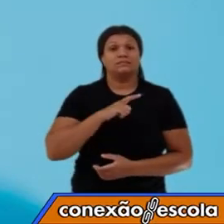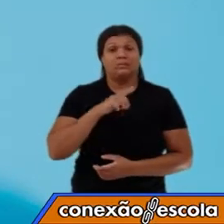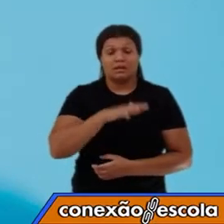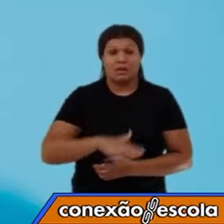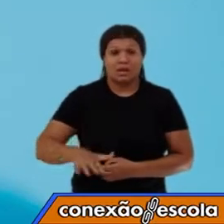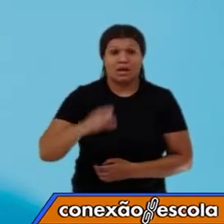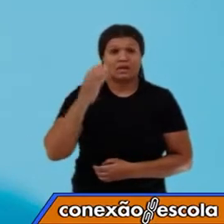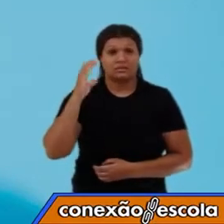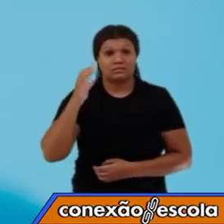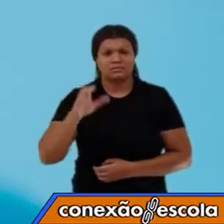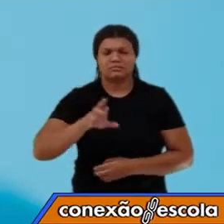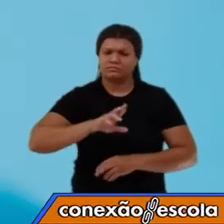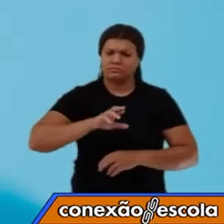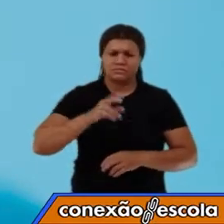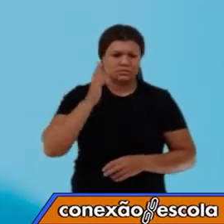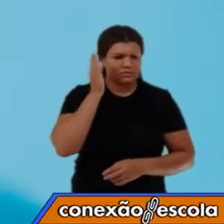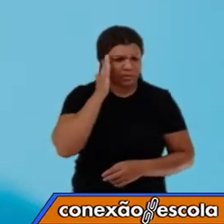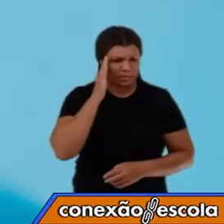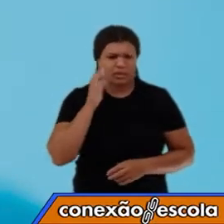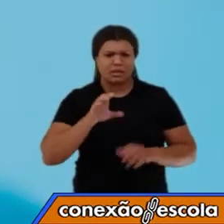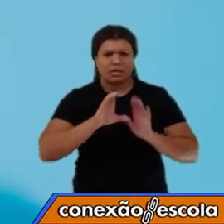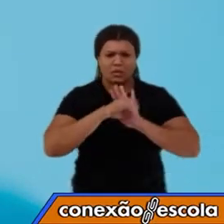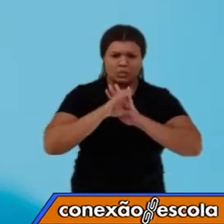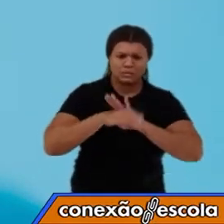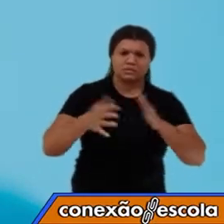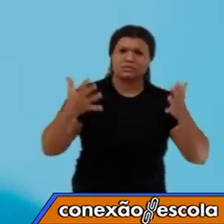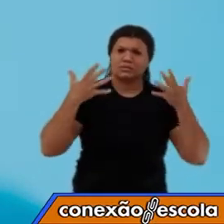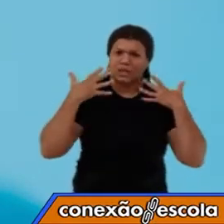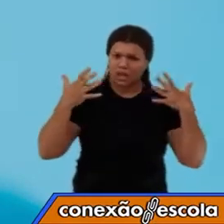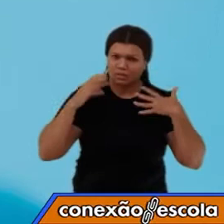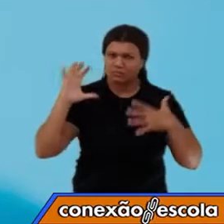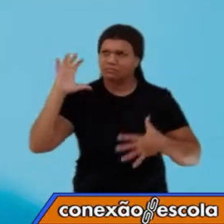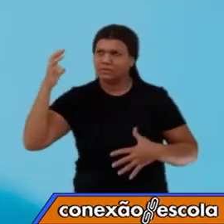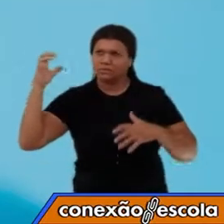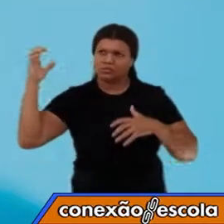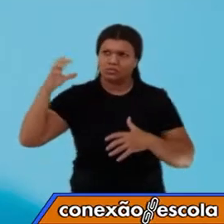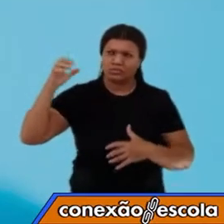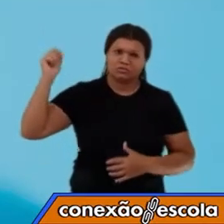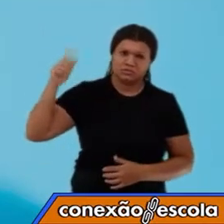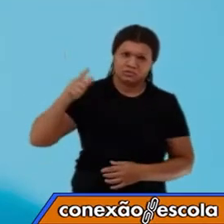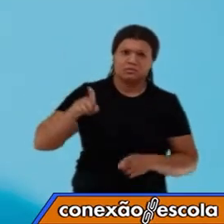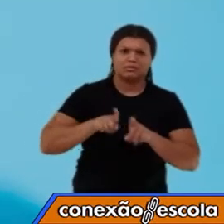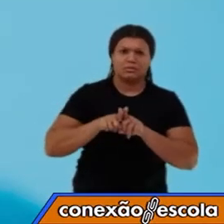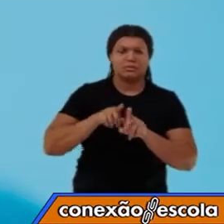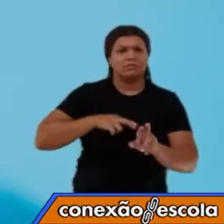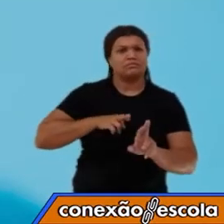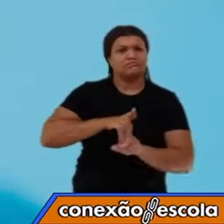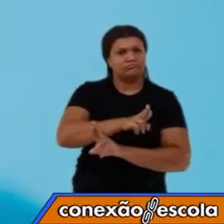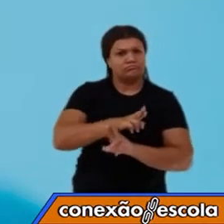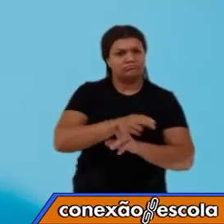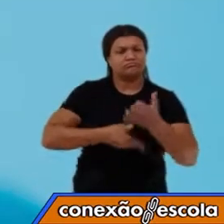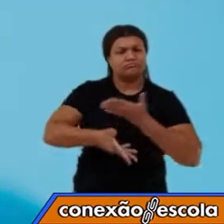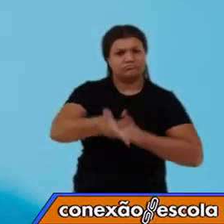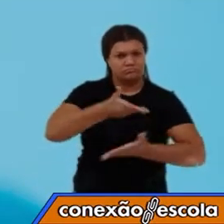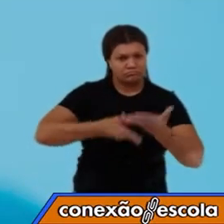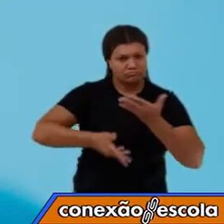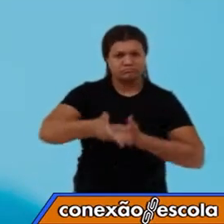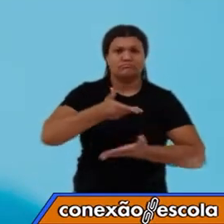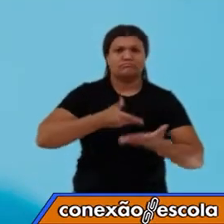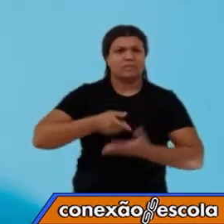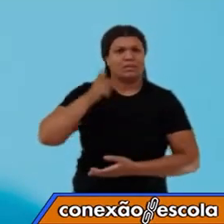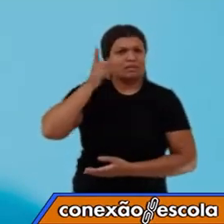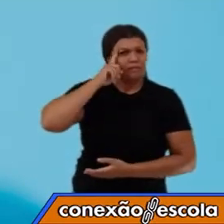natureza, distinguir os conceitos de calor, temperatura e sensação térmica, estabelecendo relações com situações vivenciadas